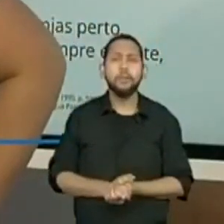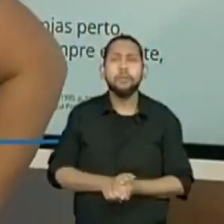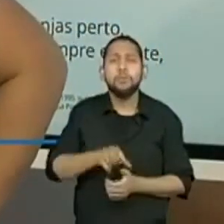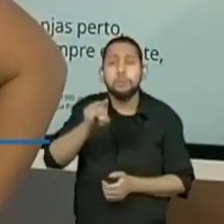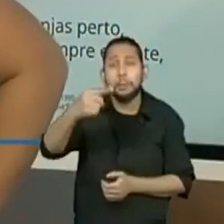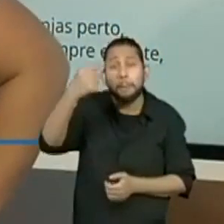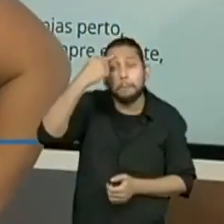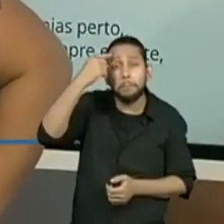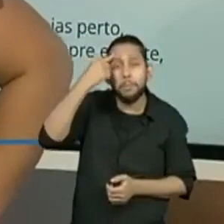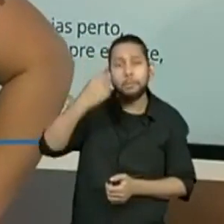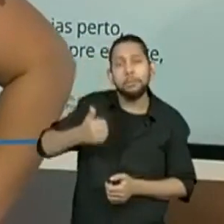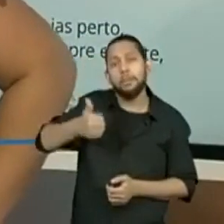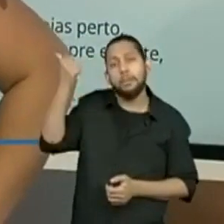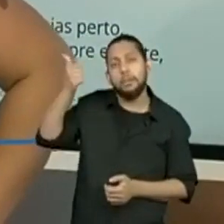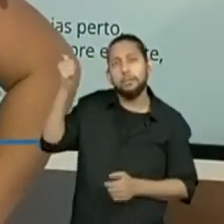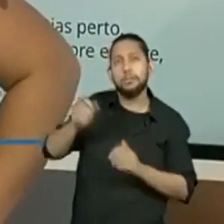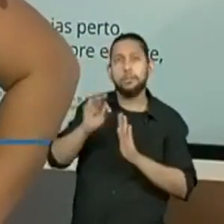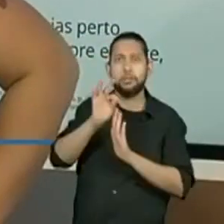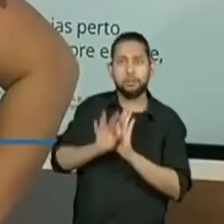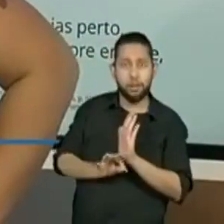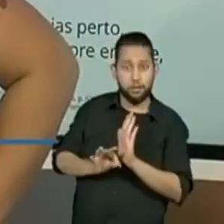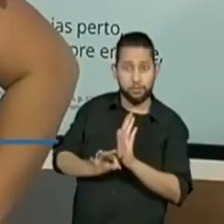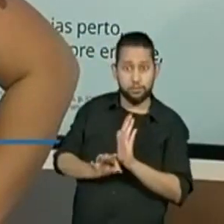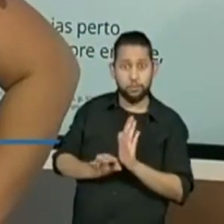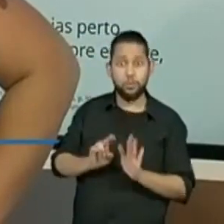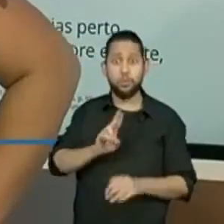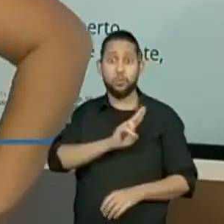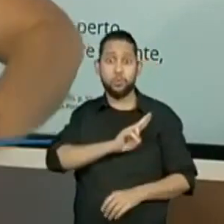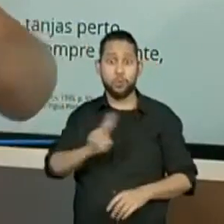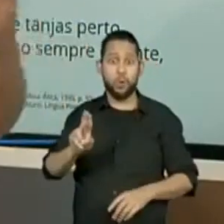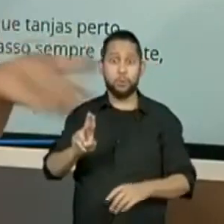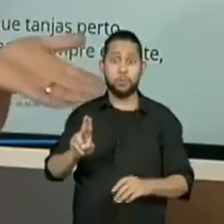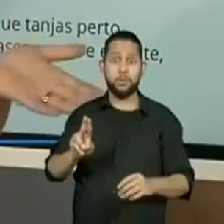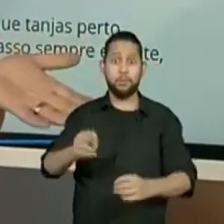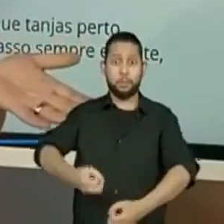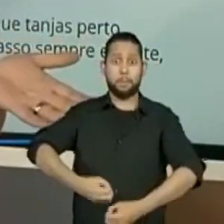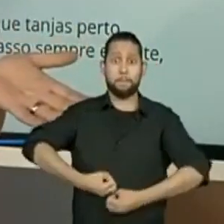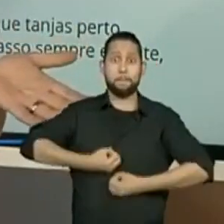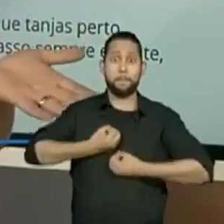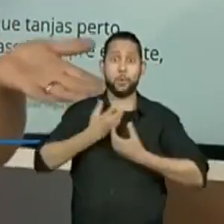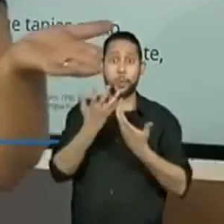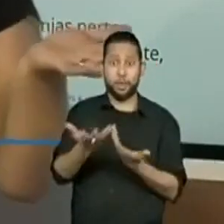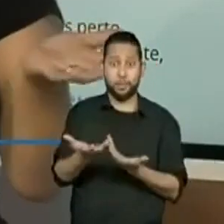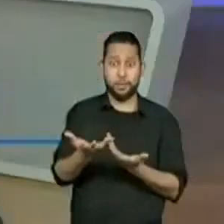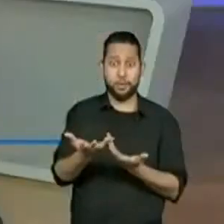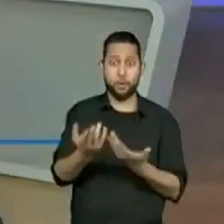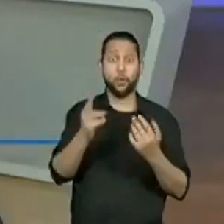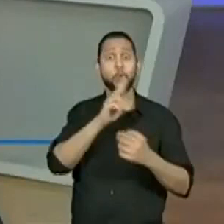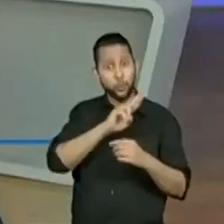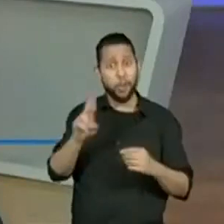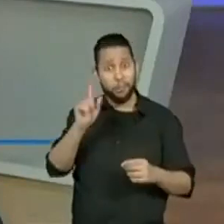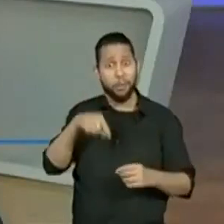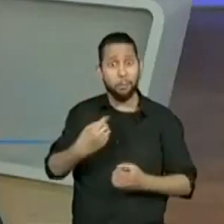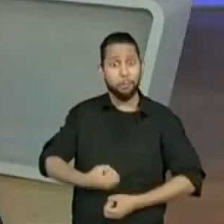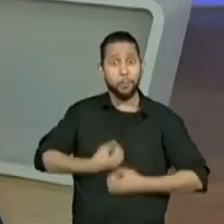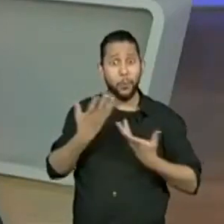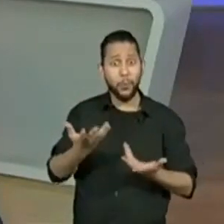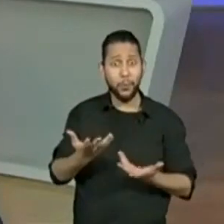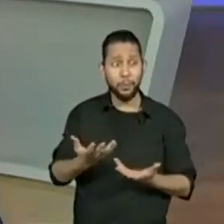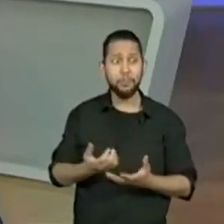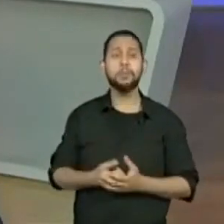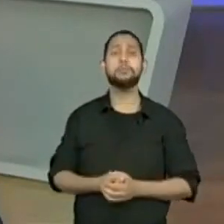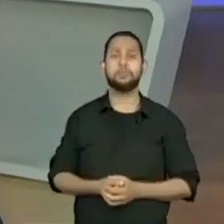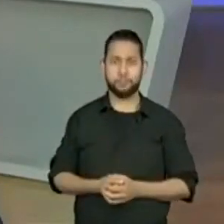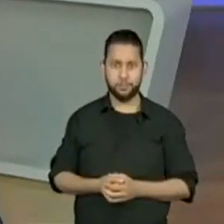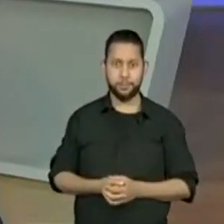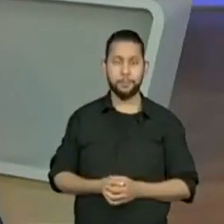vocês esperam de um poema com o título Poema? Isso mesmo. O que vocês acham que